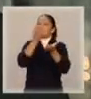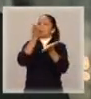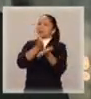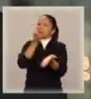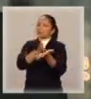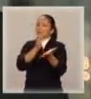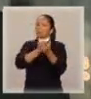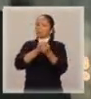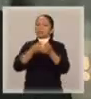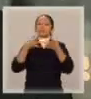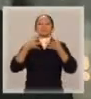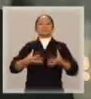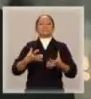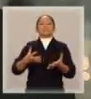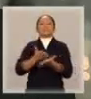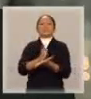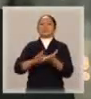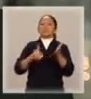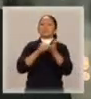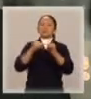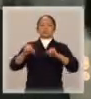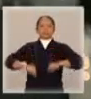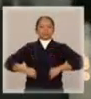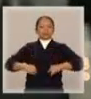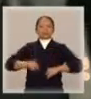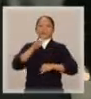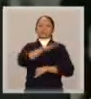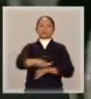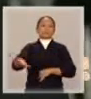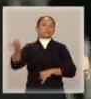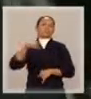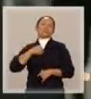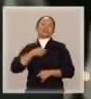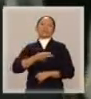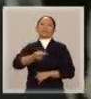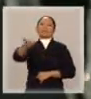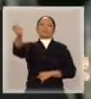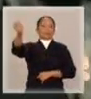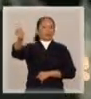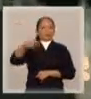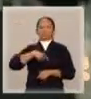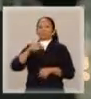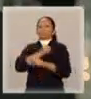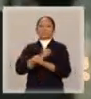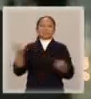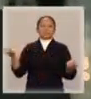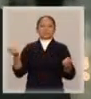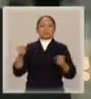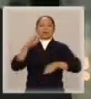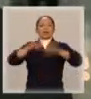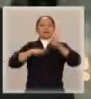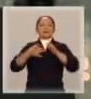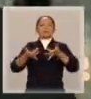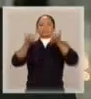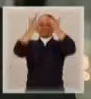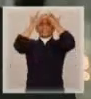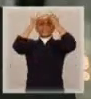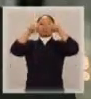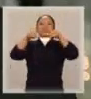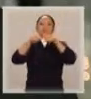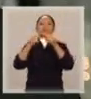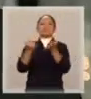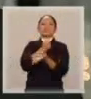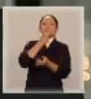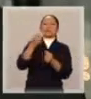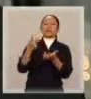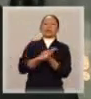mais a angústia, o sofrimento que a criança vai carregar para o resto da vida e, às vezes, o ódio que se transforma do